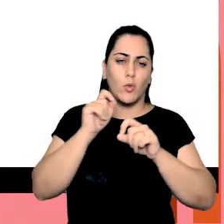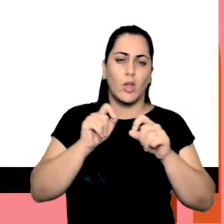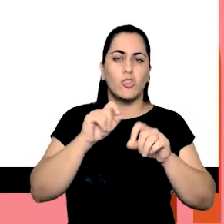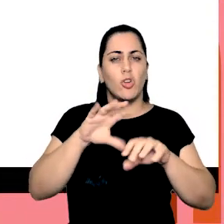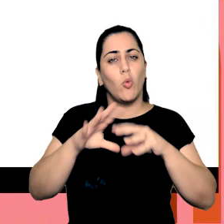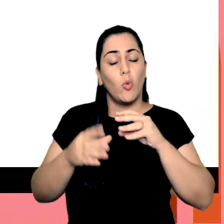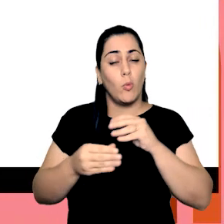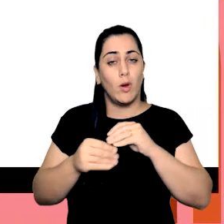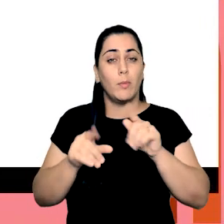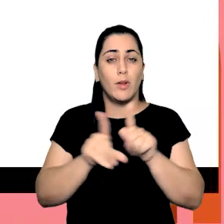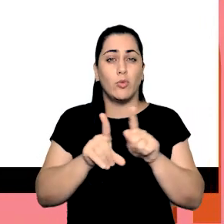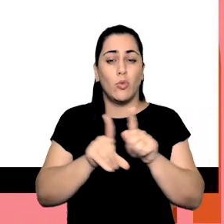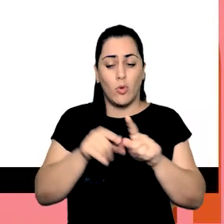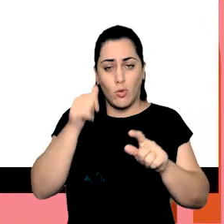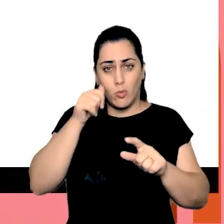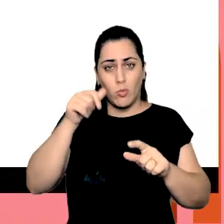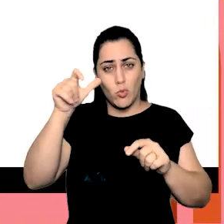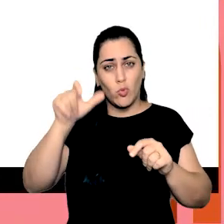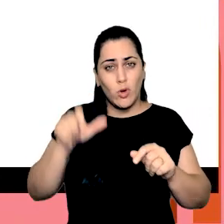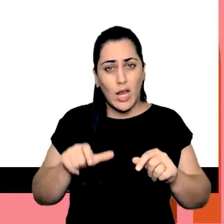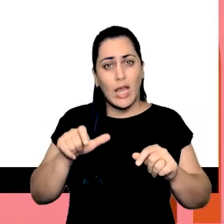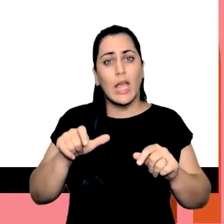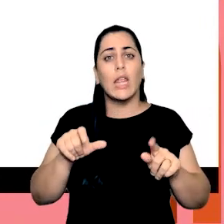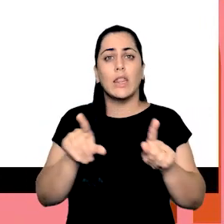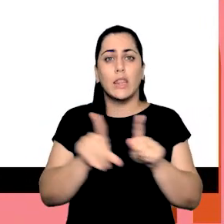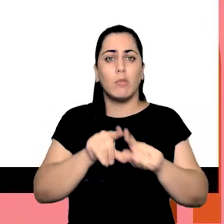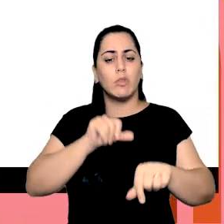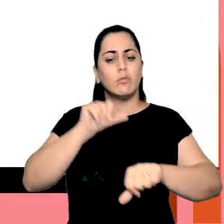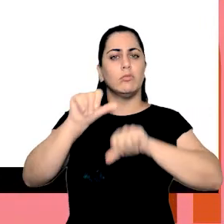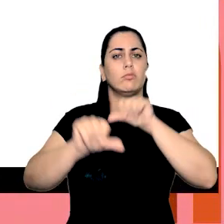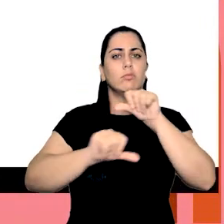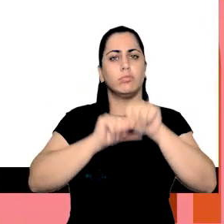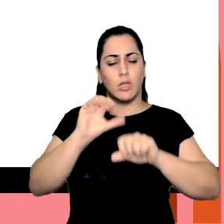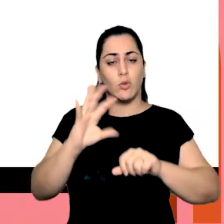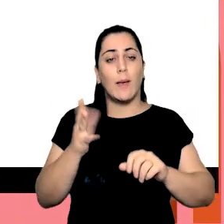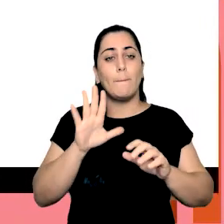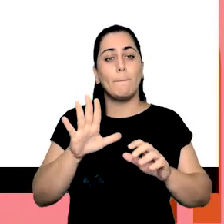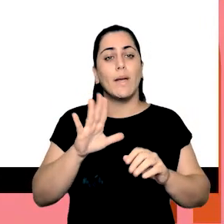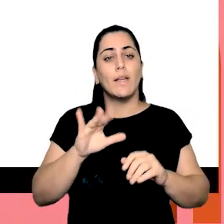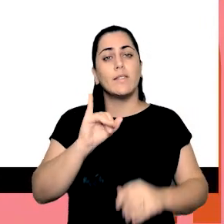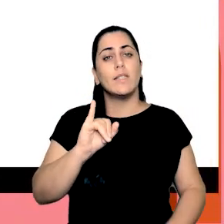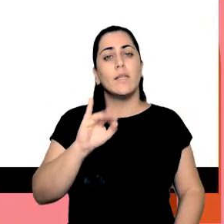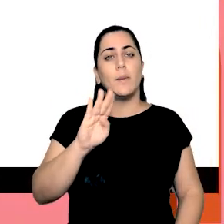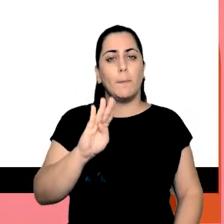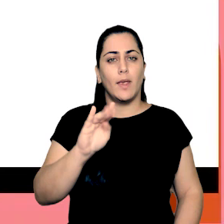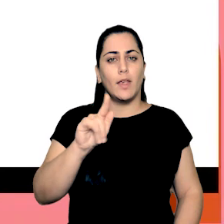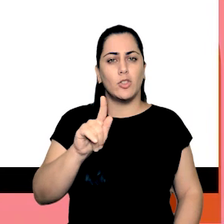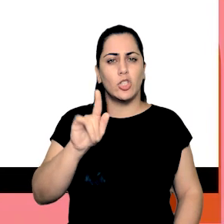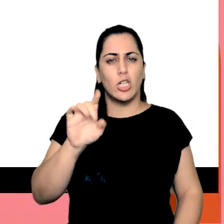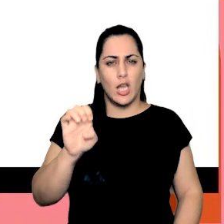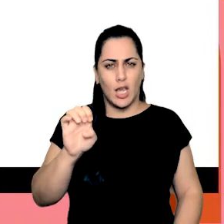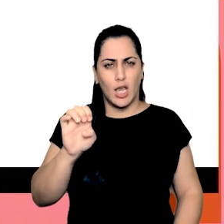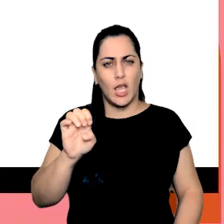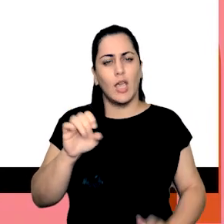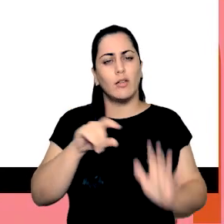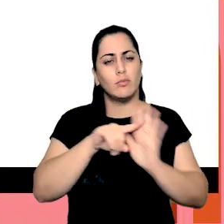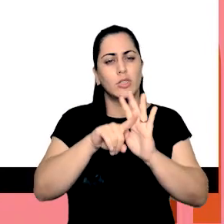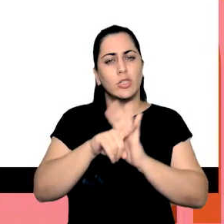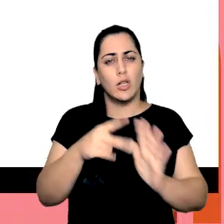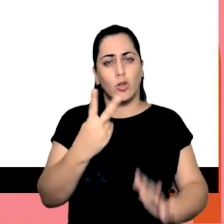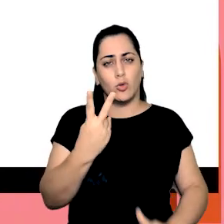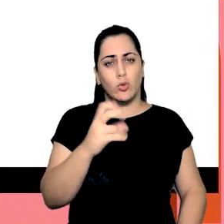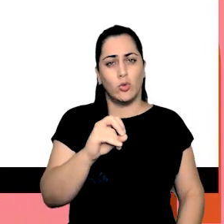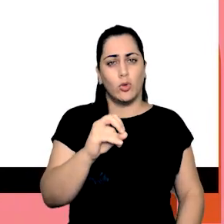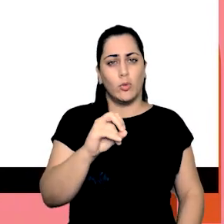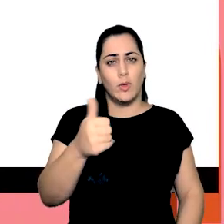complemento que ser mulher a gente se torna mulher também, mas os últimos dados do IBGE, fazendo aí uma análise de 2010,